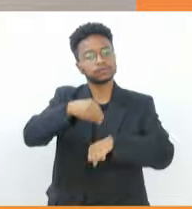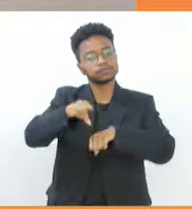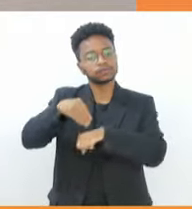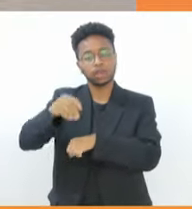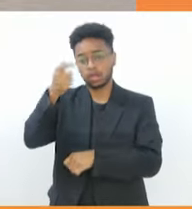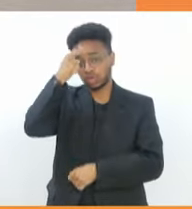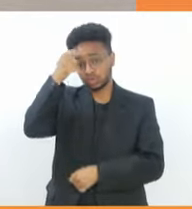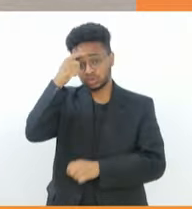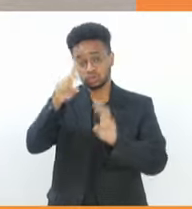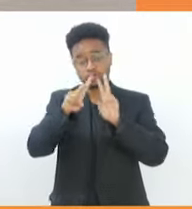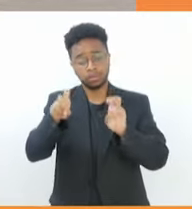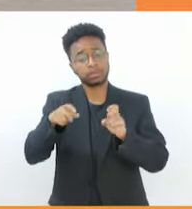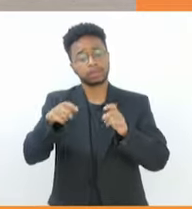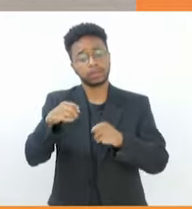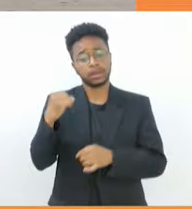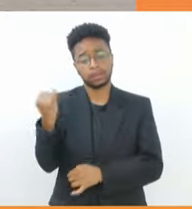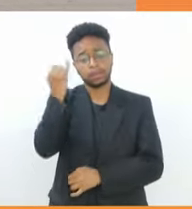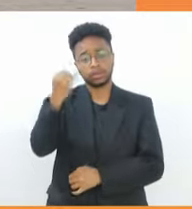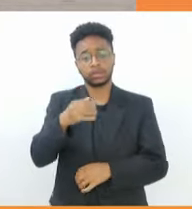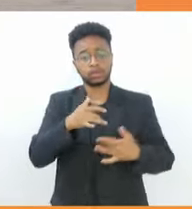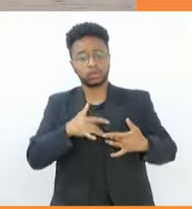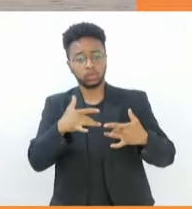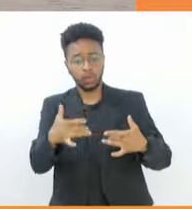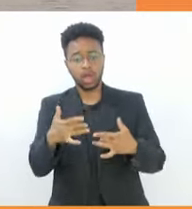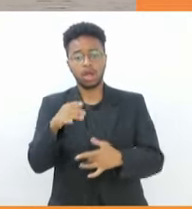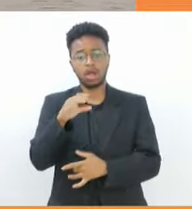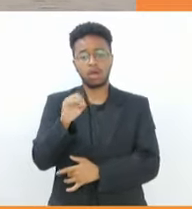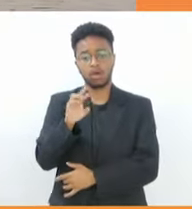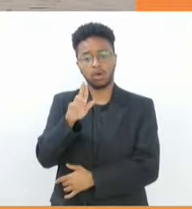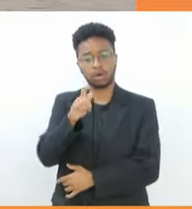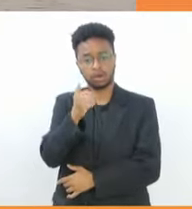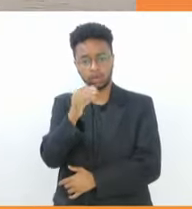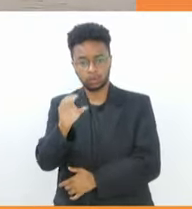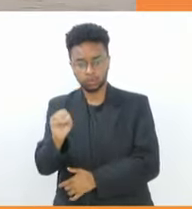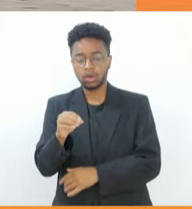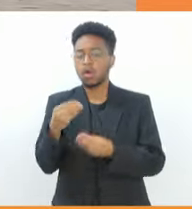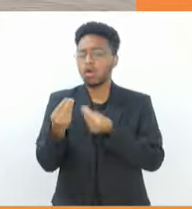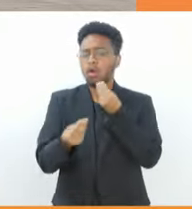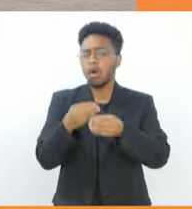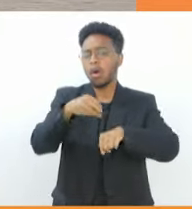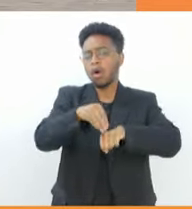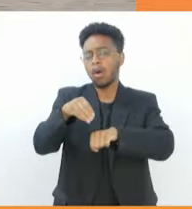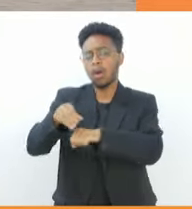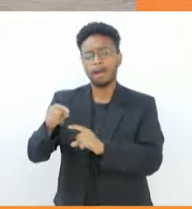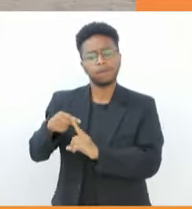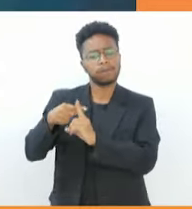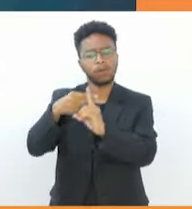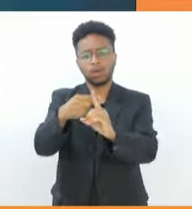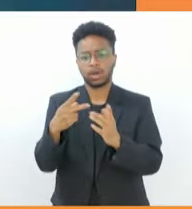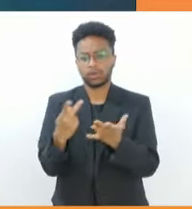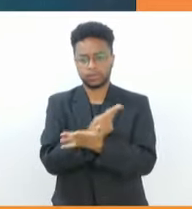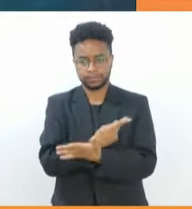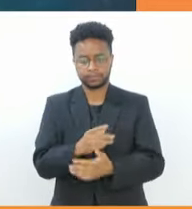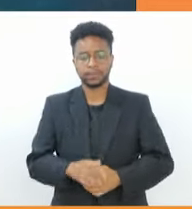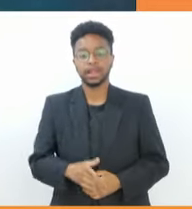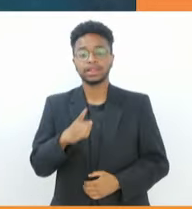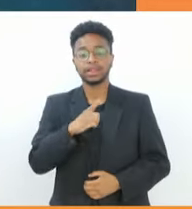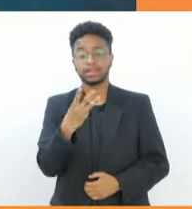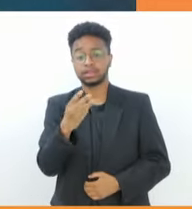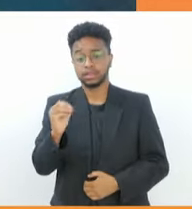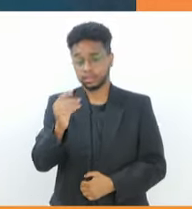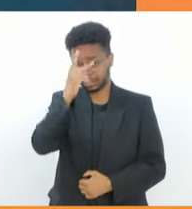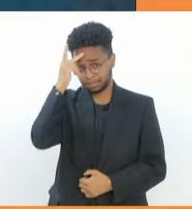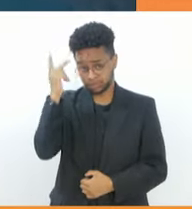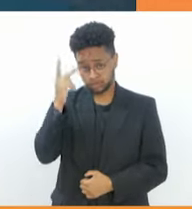necessidade da doação de órgãos. Desta vez, o recado vai ser dado da forma mais positiva possível. 30 pessoas